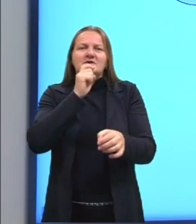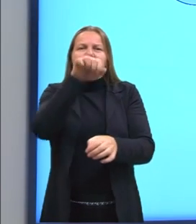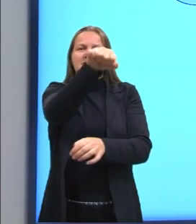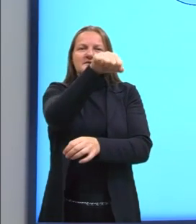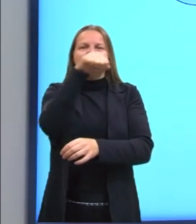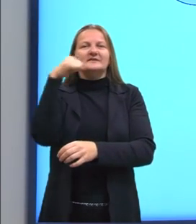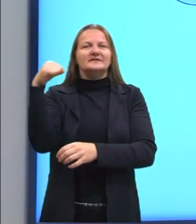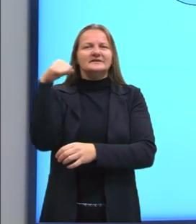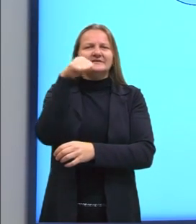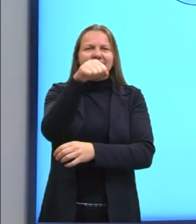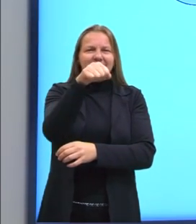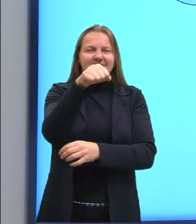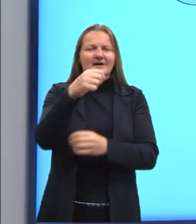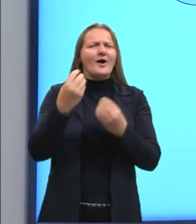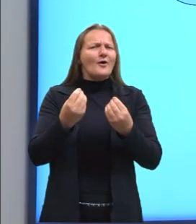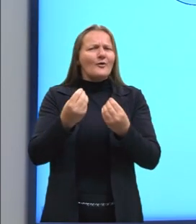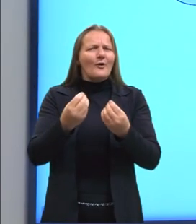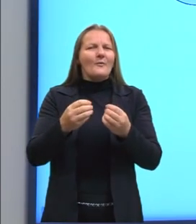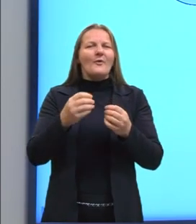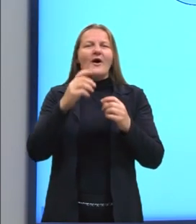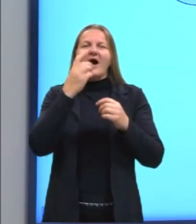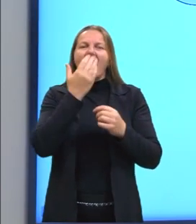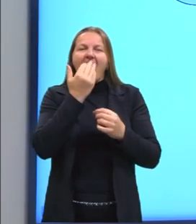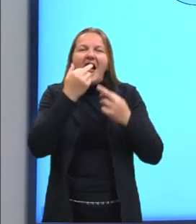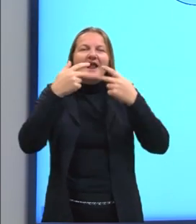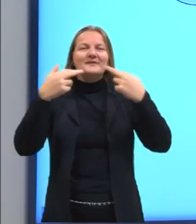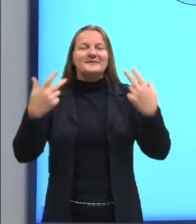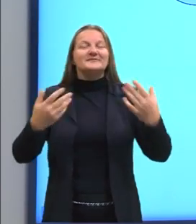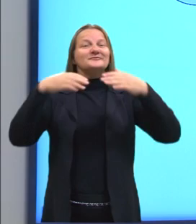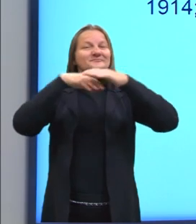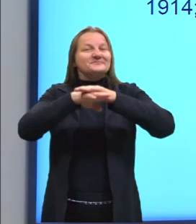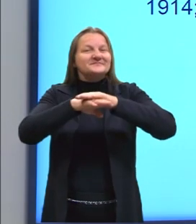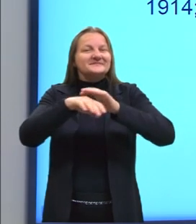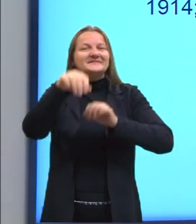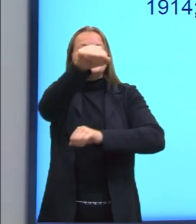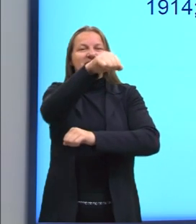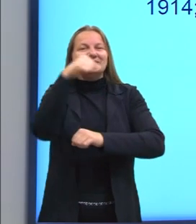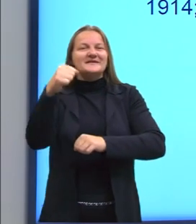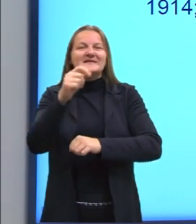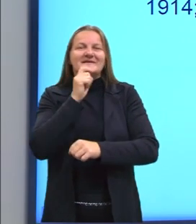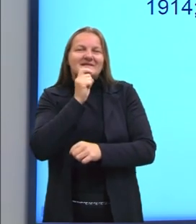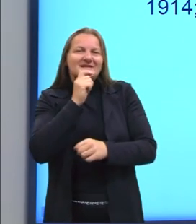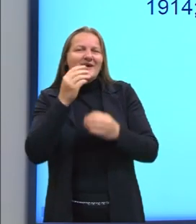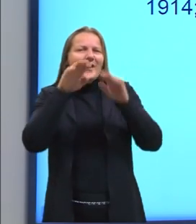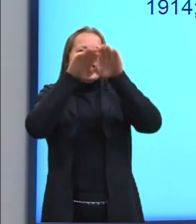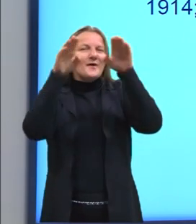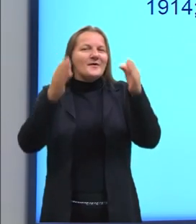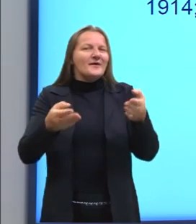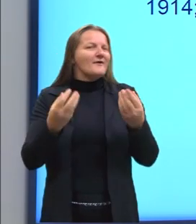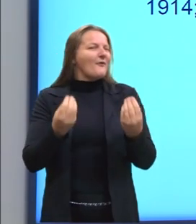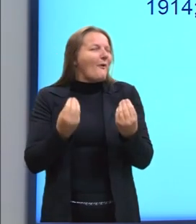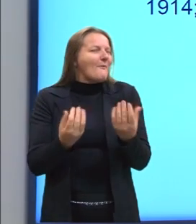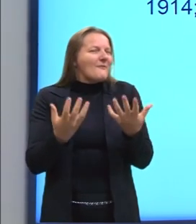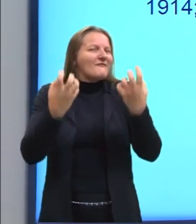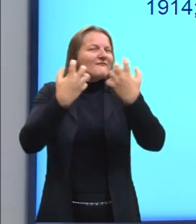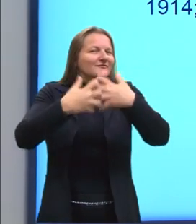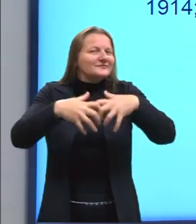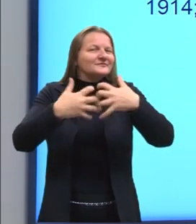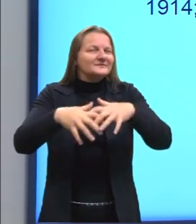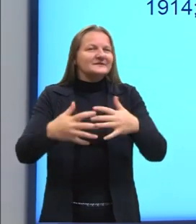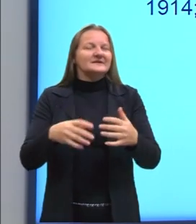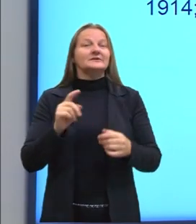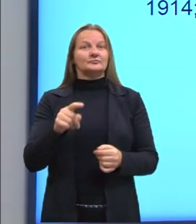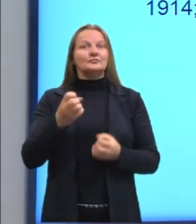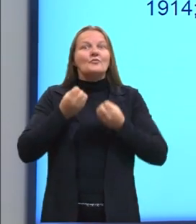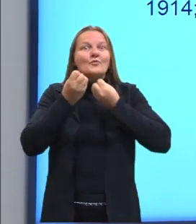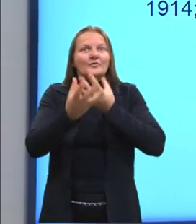consegue, então, conservar os nossos alimentos na geladeira? Alguns aspectos históricos, então, da